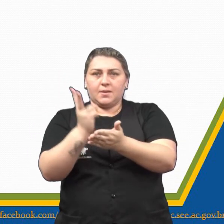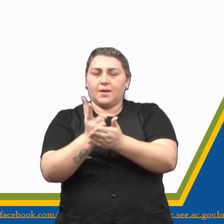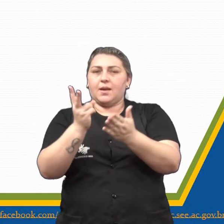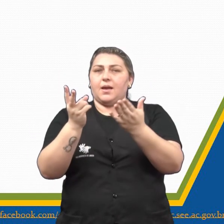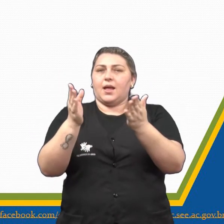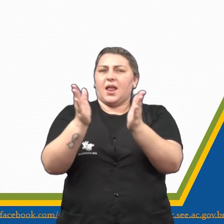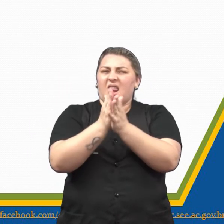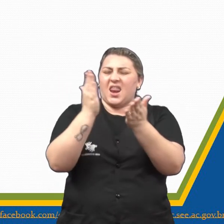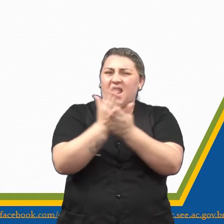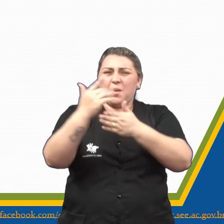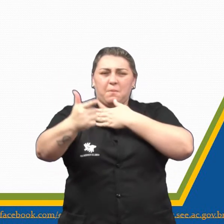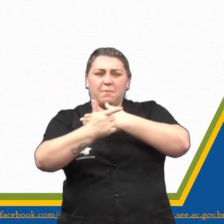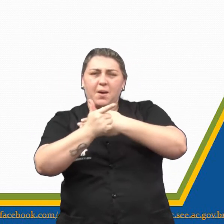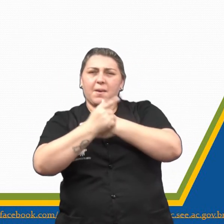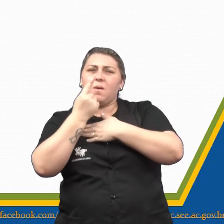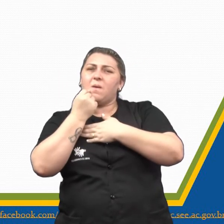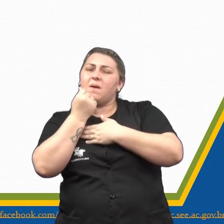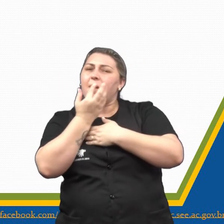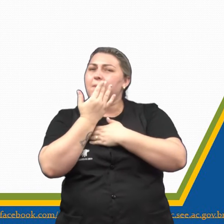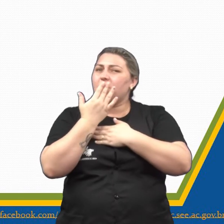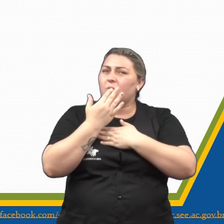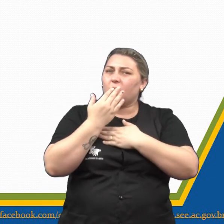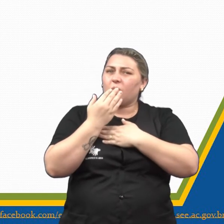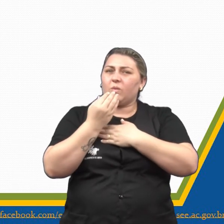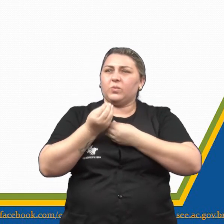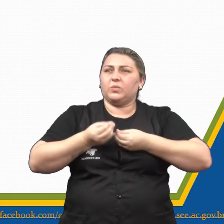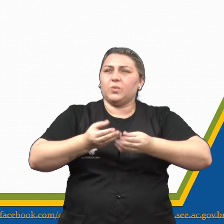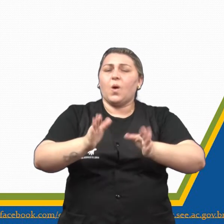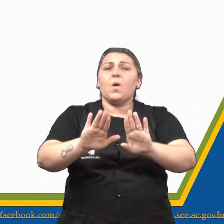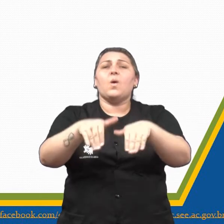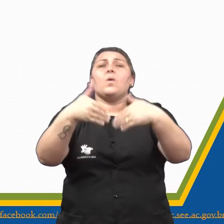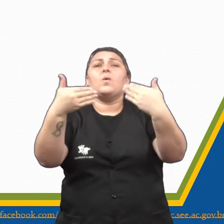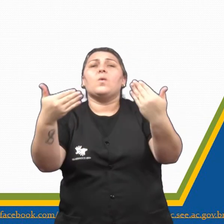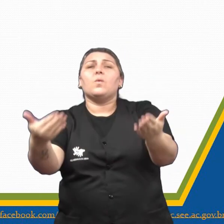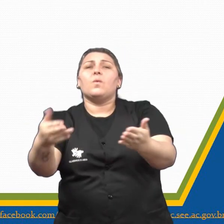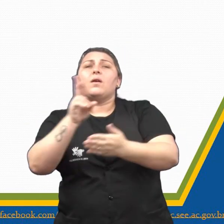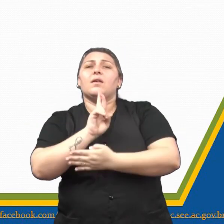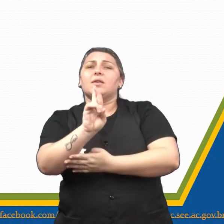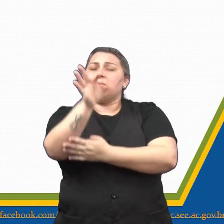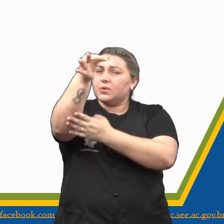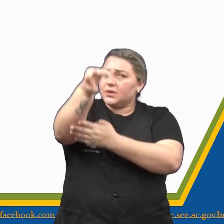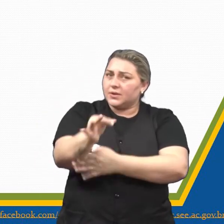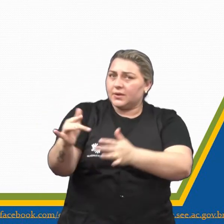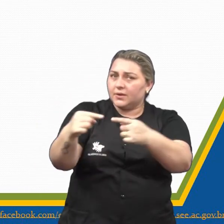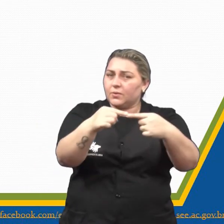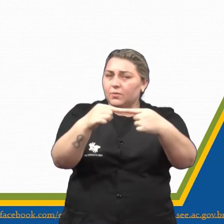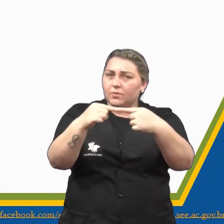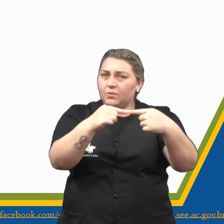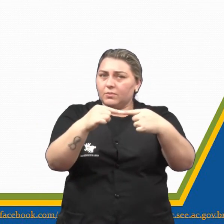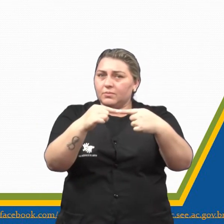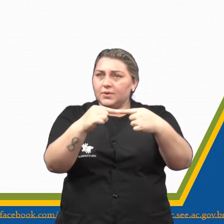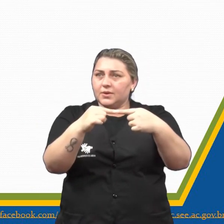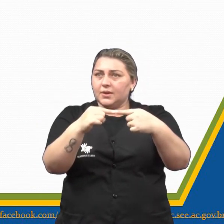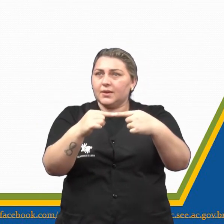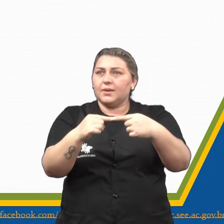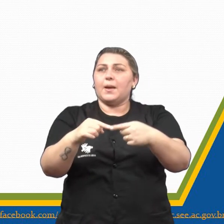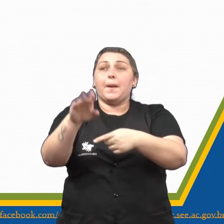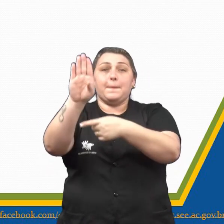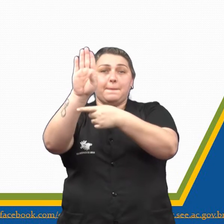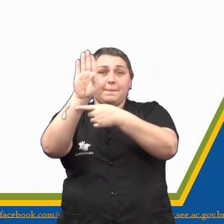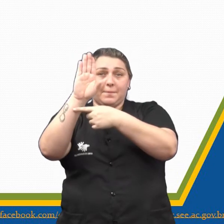livros, papeles e lápis de colores, certo? Então, ó... Qual seria o significado mais adequado para a palavra desordenado? Seria